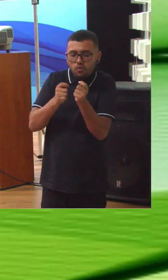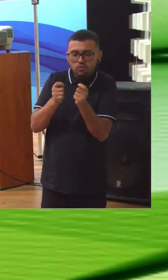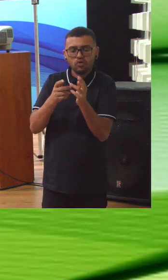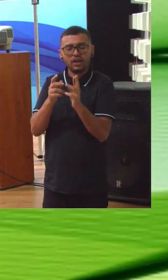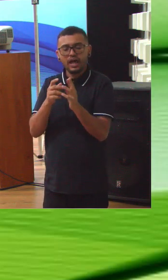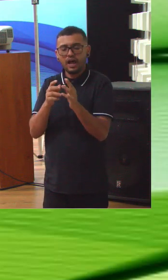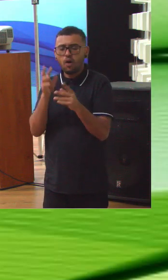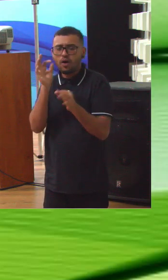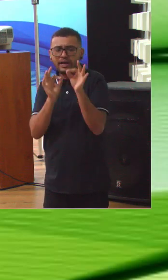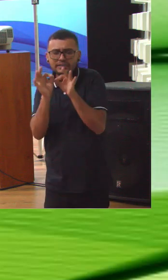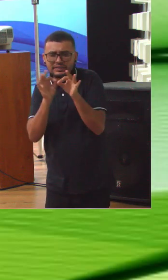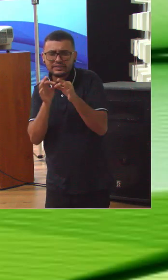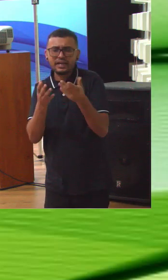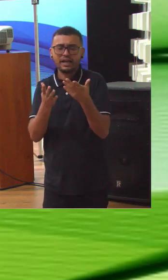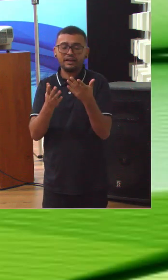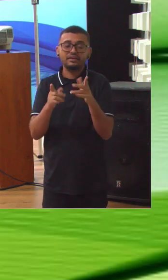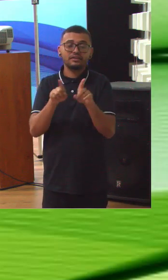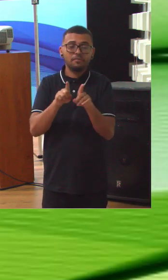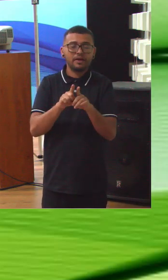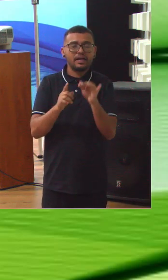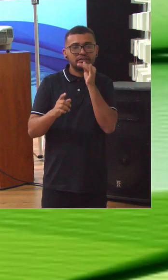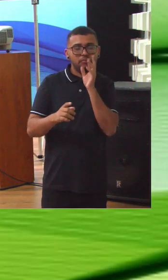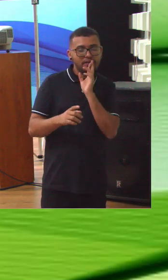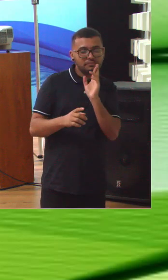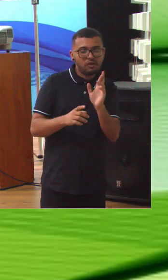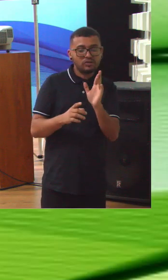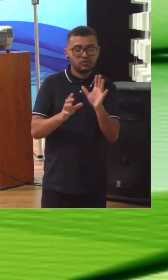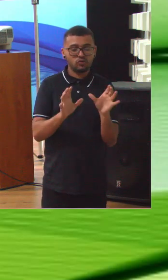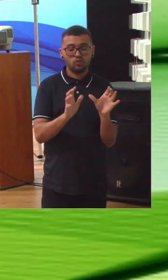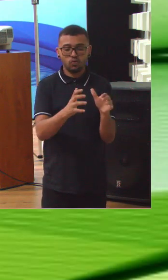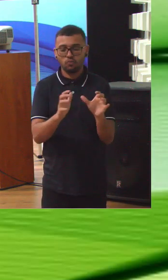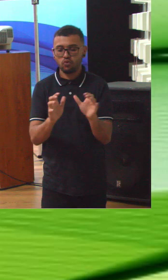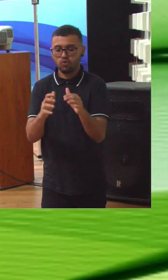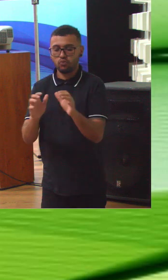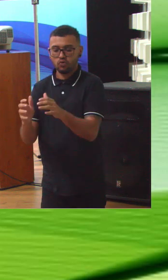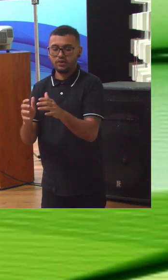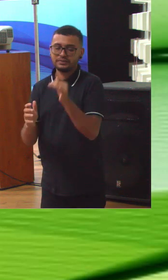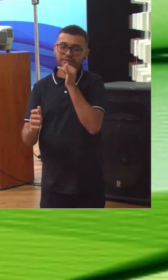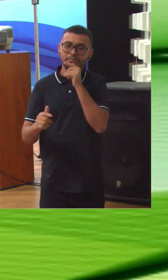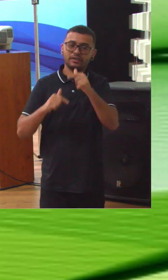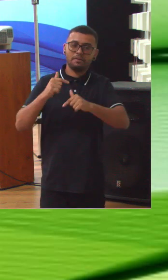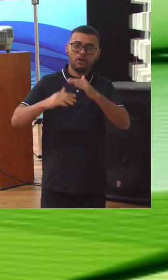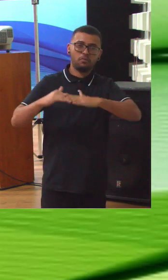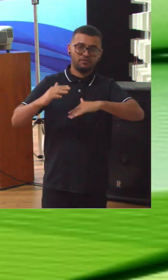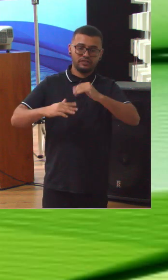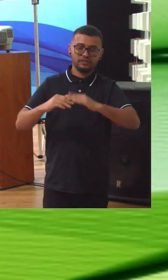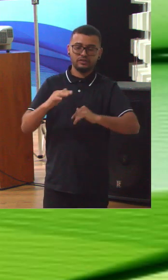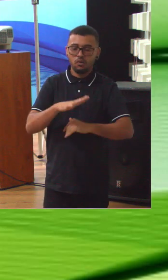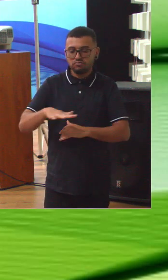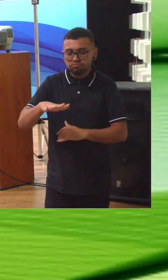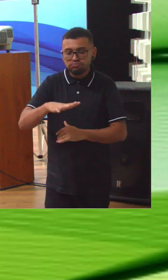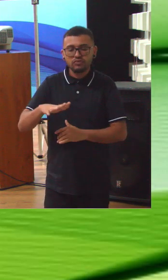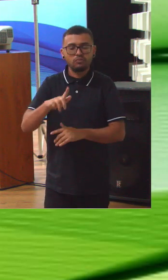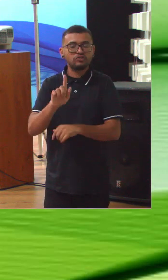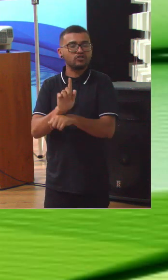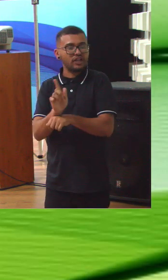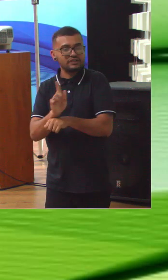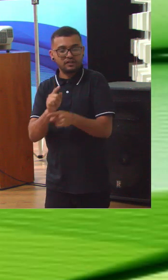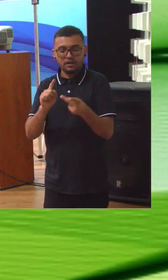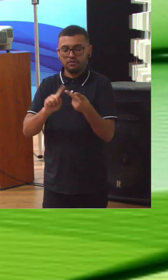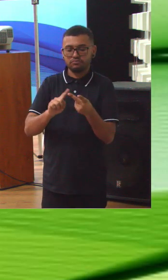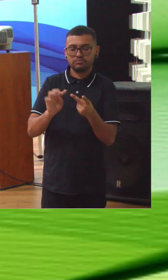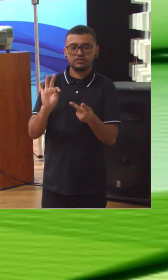a entrega dos resultados intermediários, principalmente daquelas funções meio dentro da organização. Gestão de pessoas, TI,